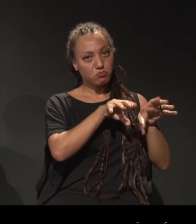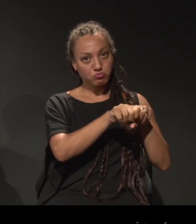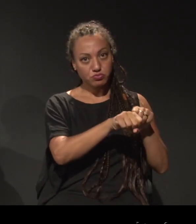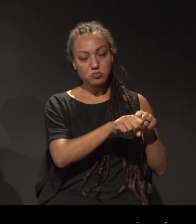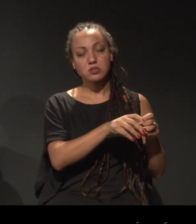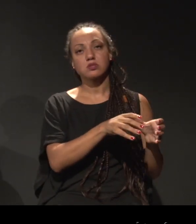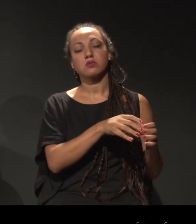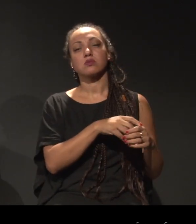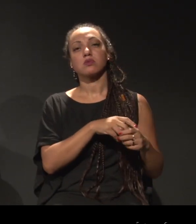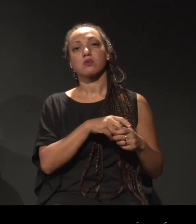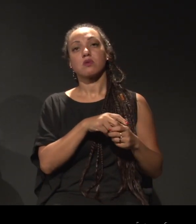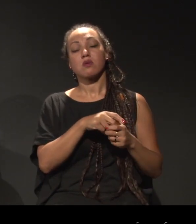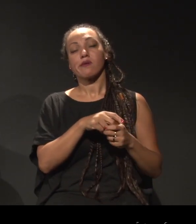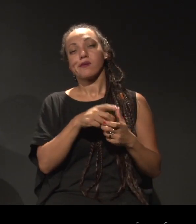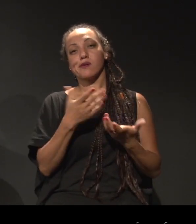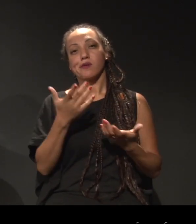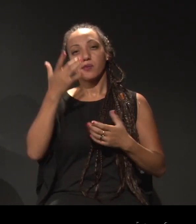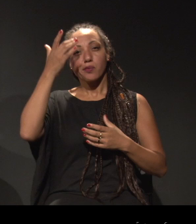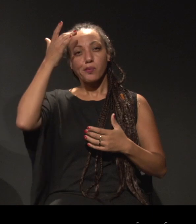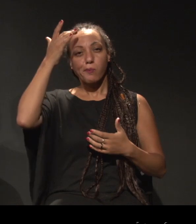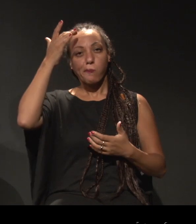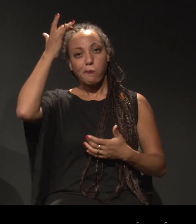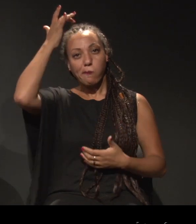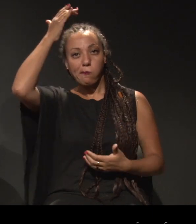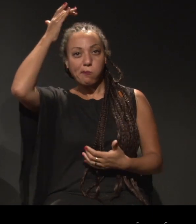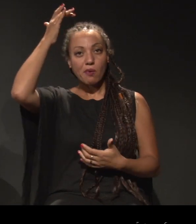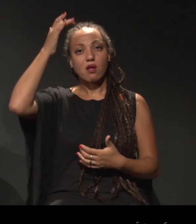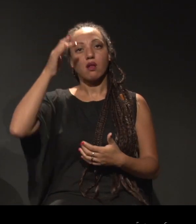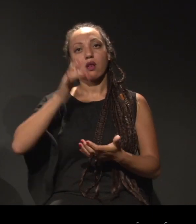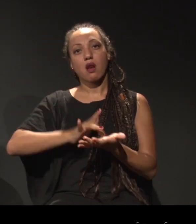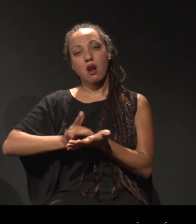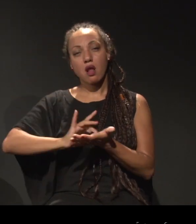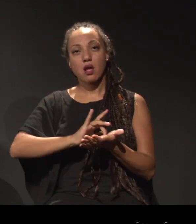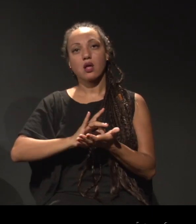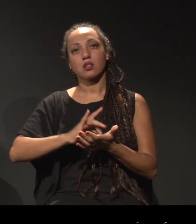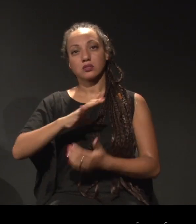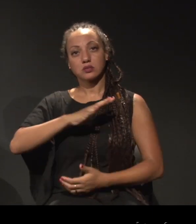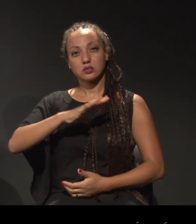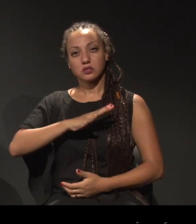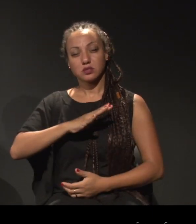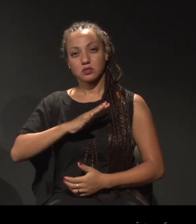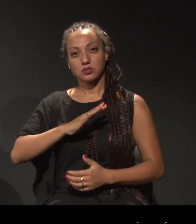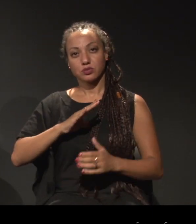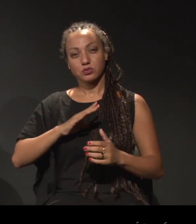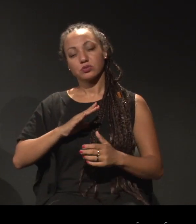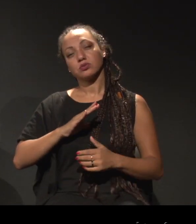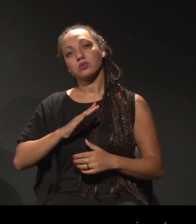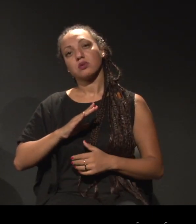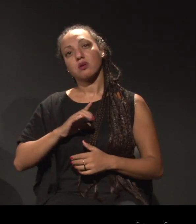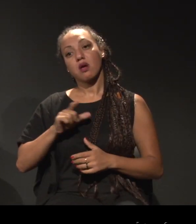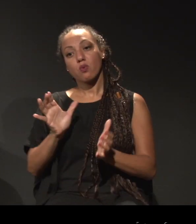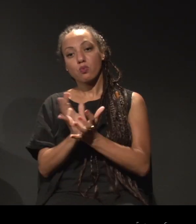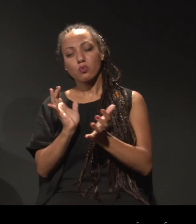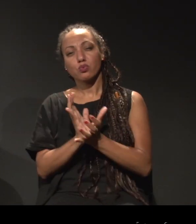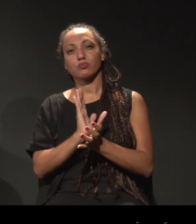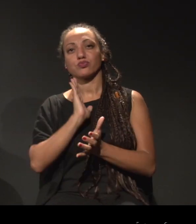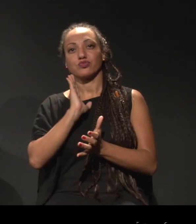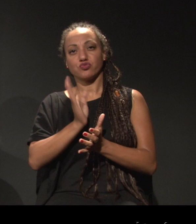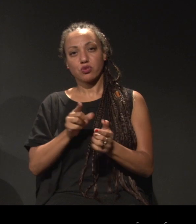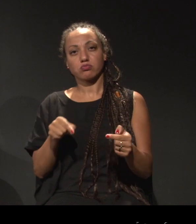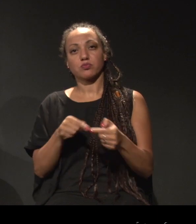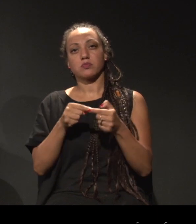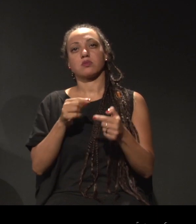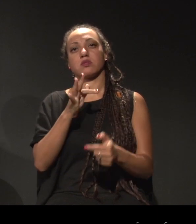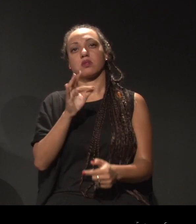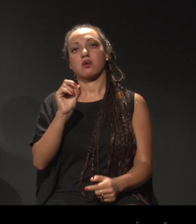o Balé da Cidade, que é uma companhia já que lida muito com a formação, mas com